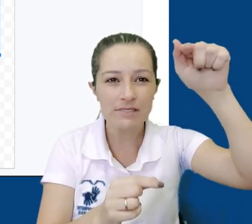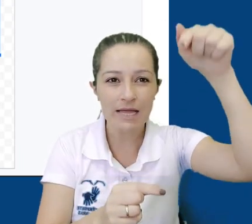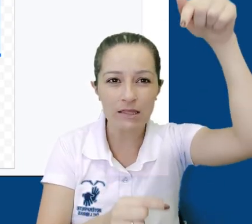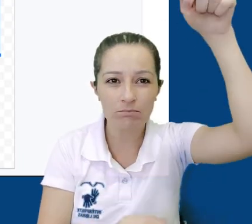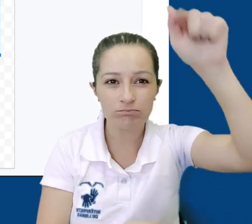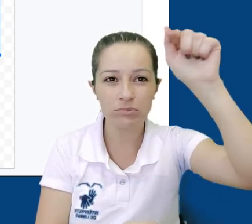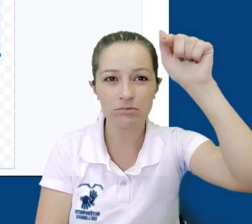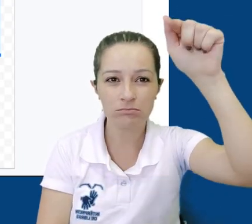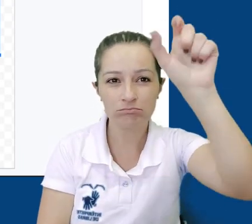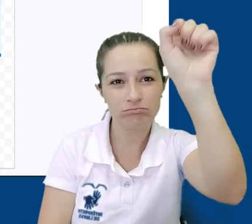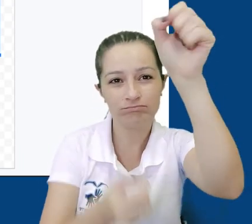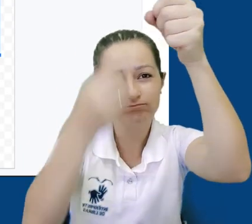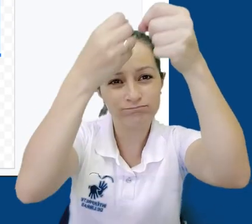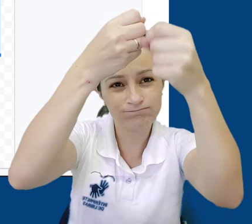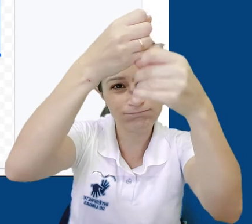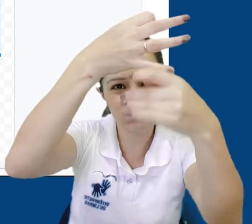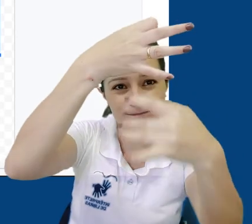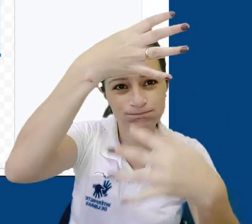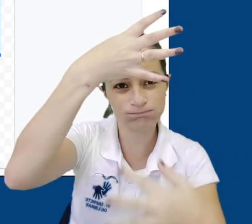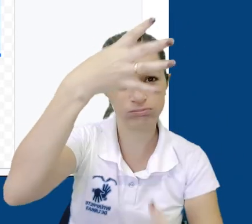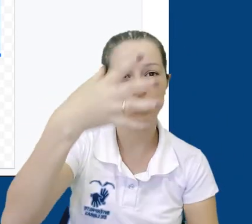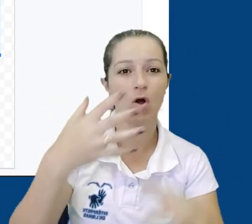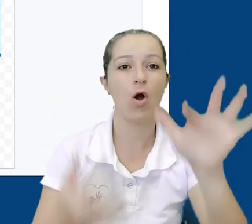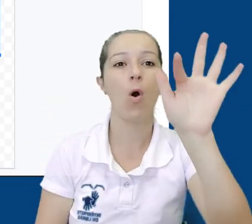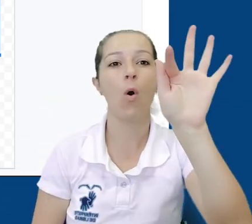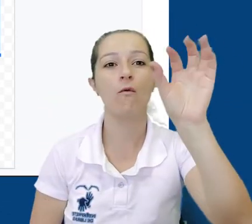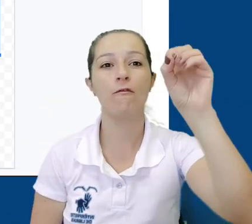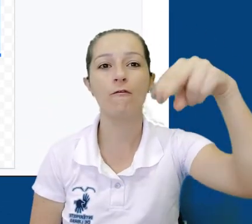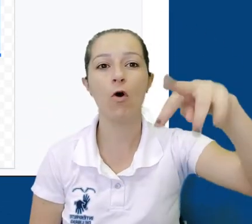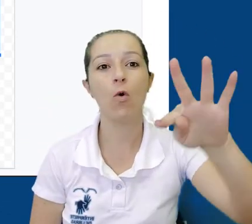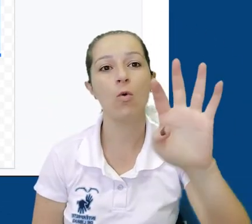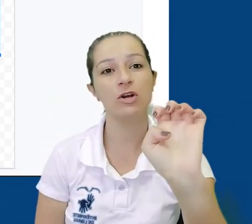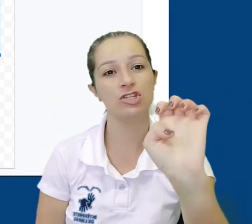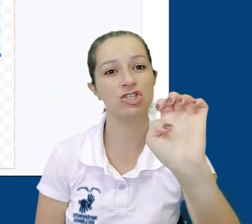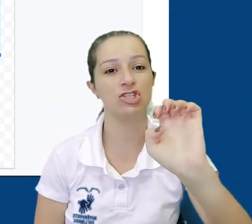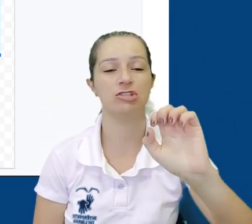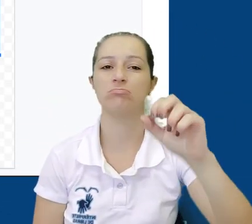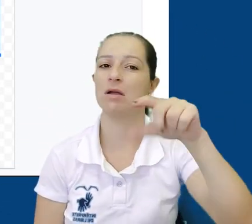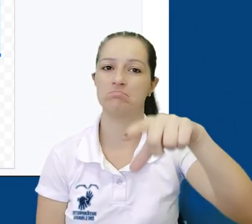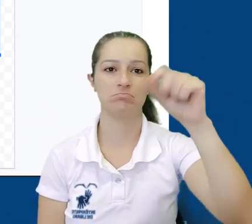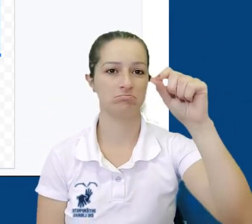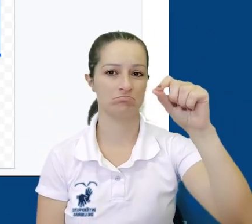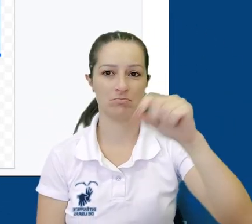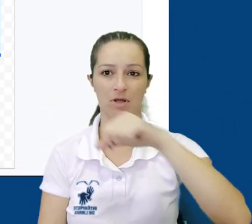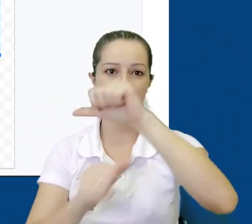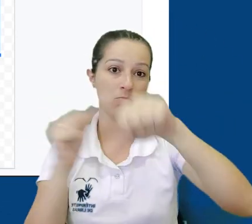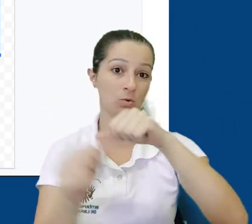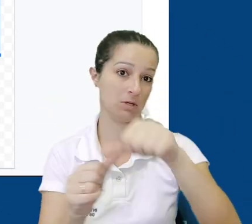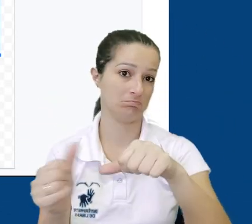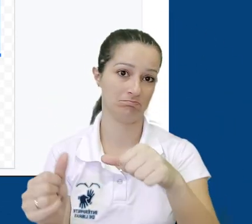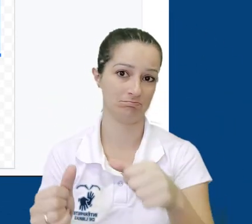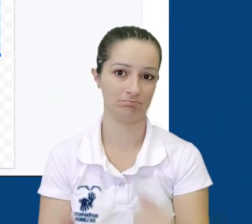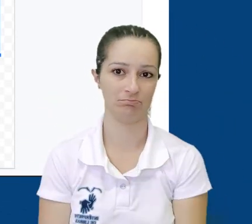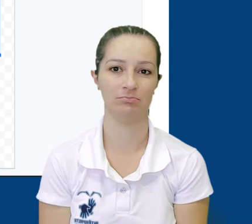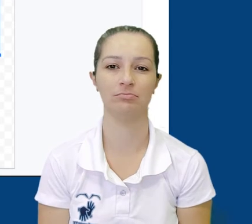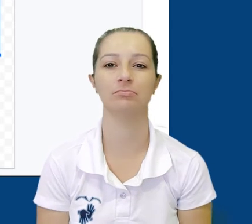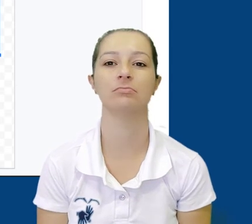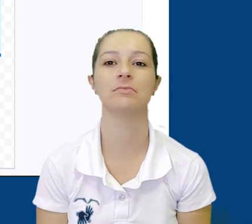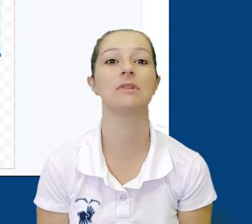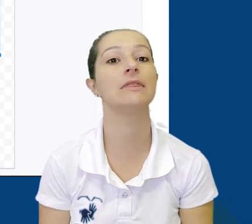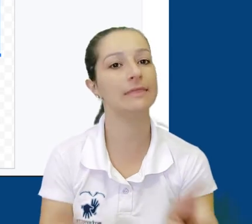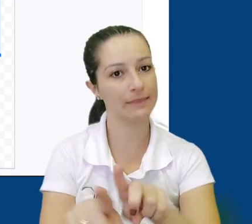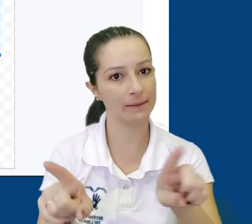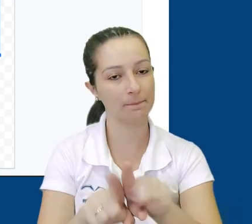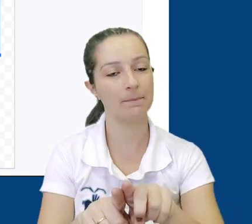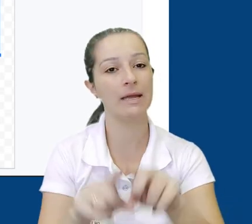para baixo. Ao clicarmos, o menu de fontes irá se abrir e podemos alterar. Ao lado direito do editor de fonte, podemos